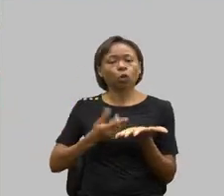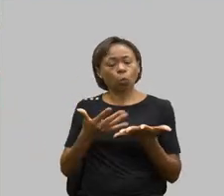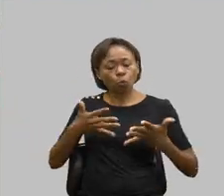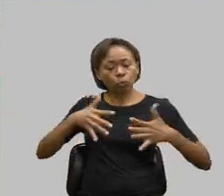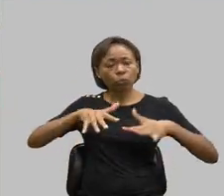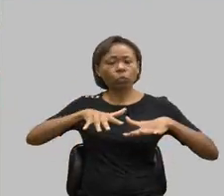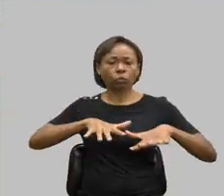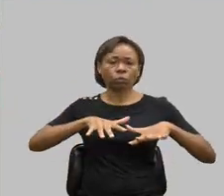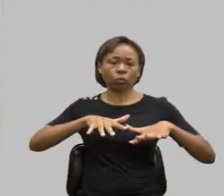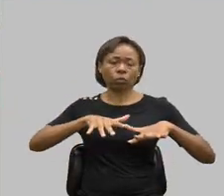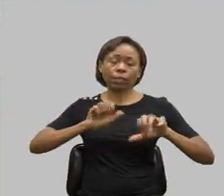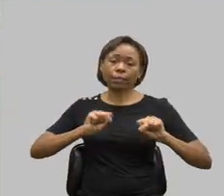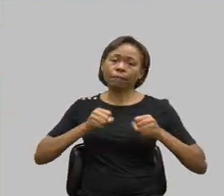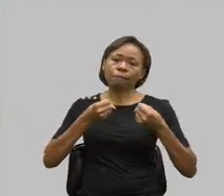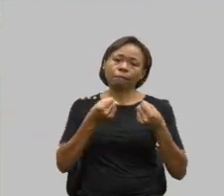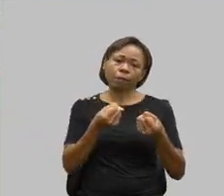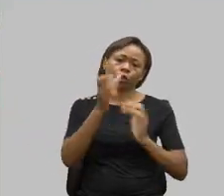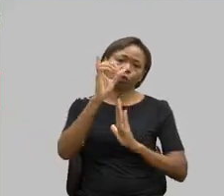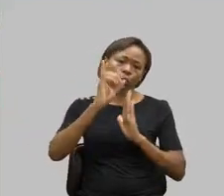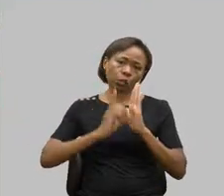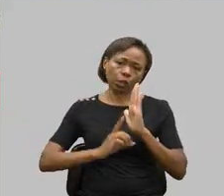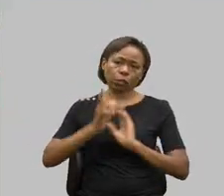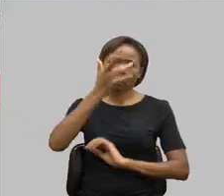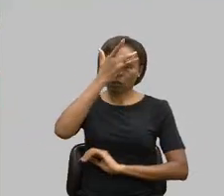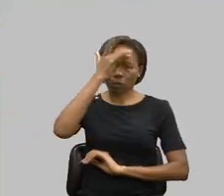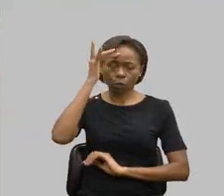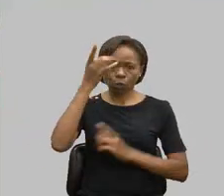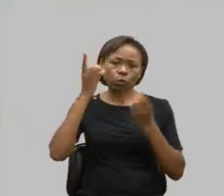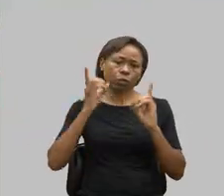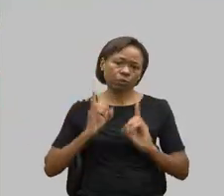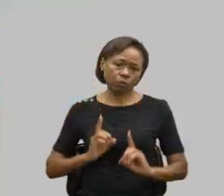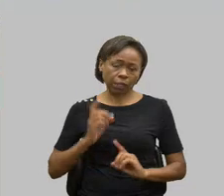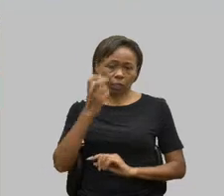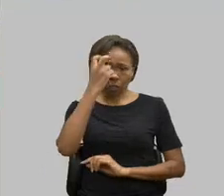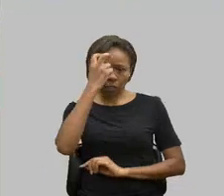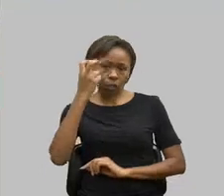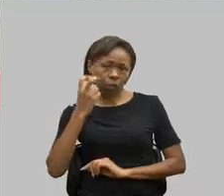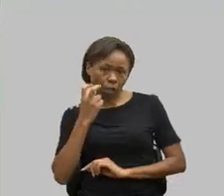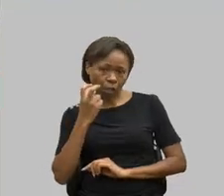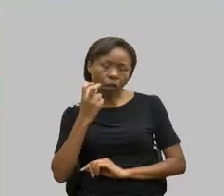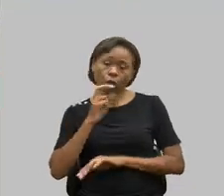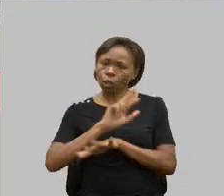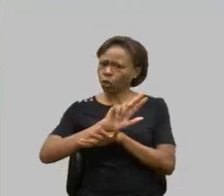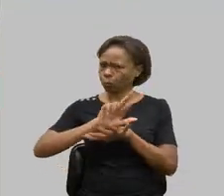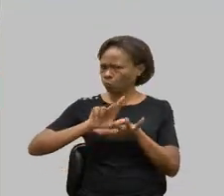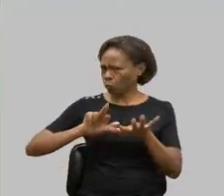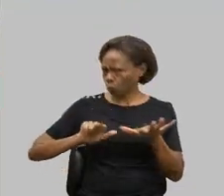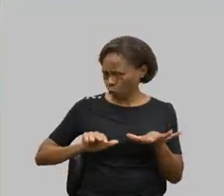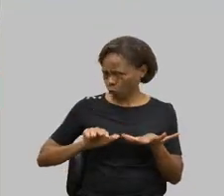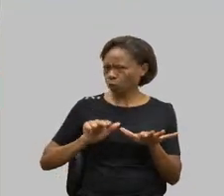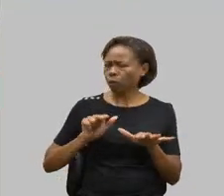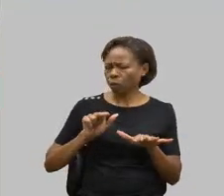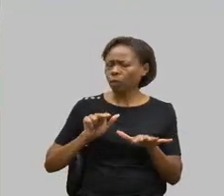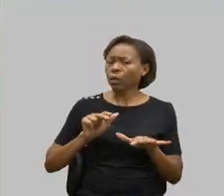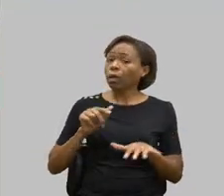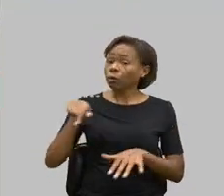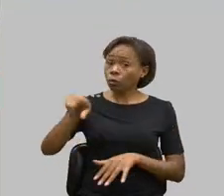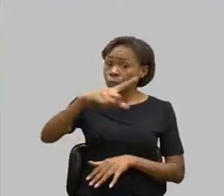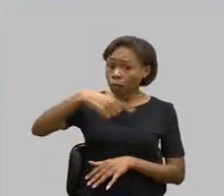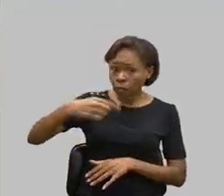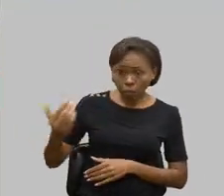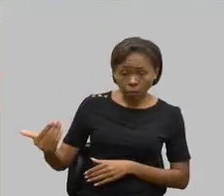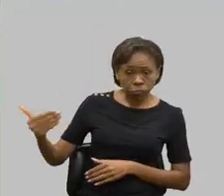defesa dos direitos das pessoas com deficiência intelectual e múltipla. A presença de todos aqui demonstra a